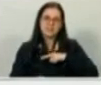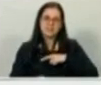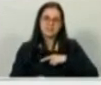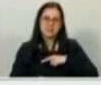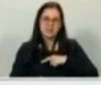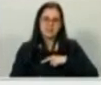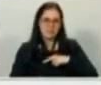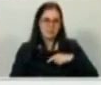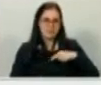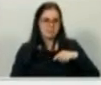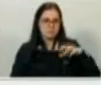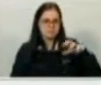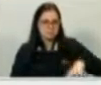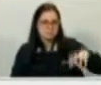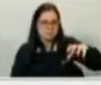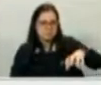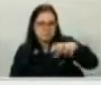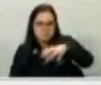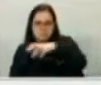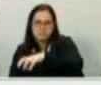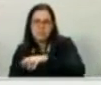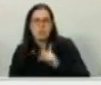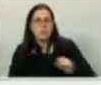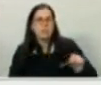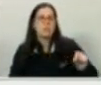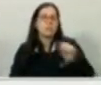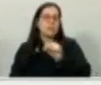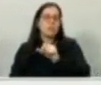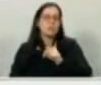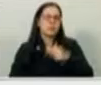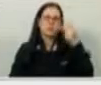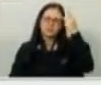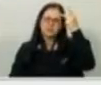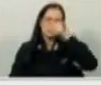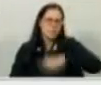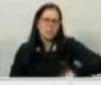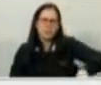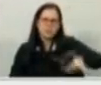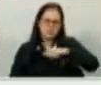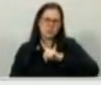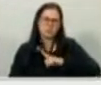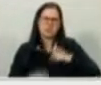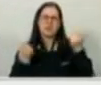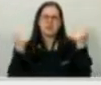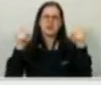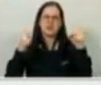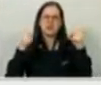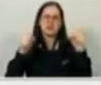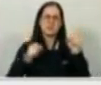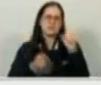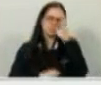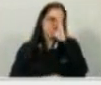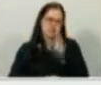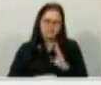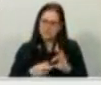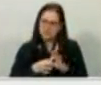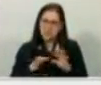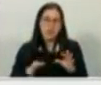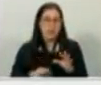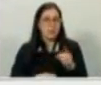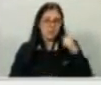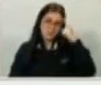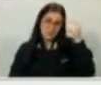academias pela São Paulo, por São Paulo, porque o governo e também os vereadores começaram, acharam a ideia boa e foram